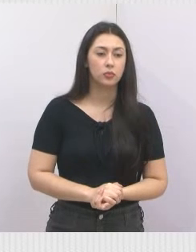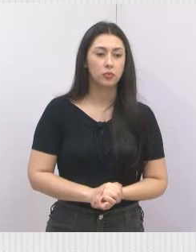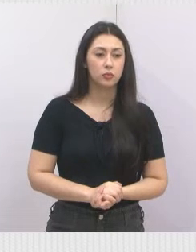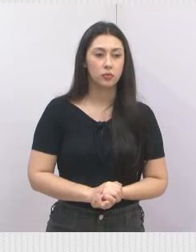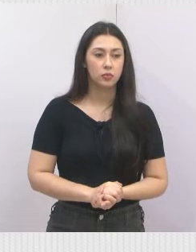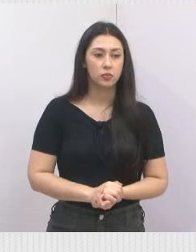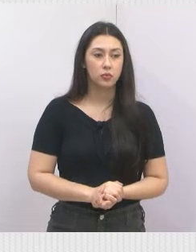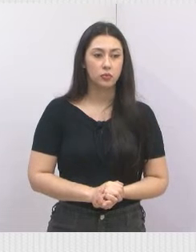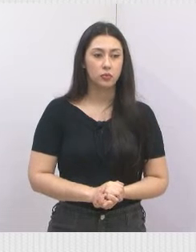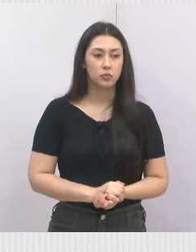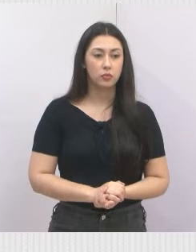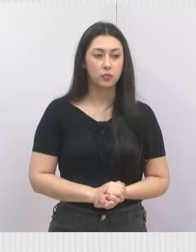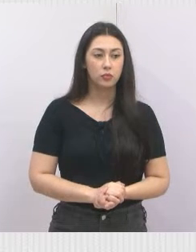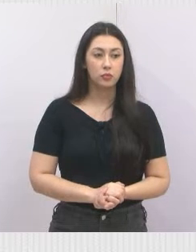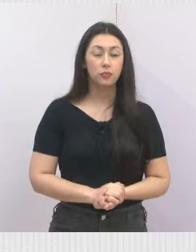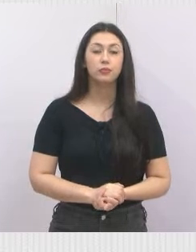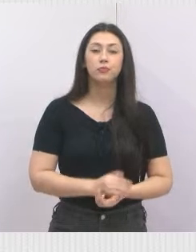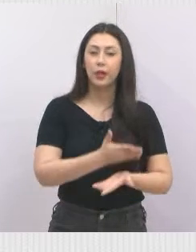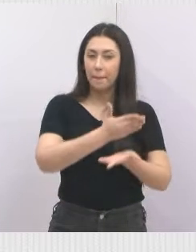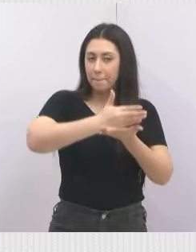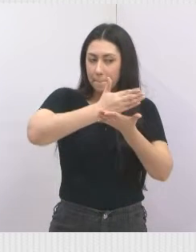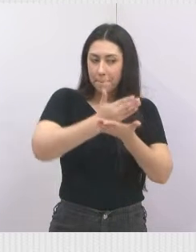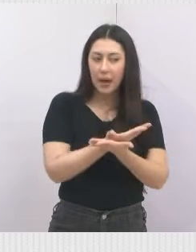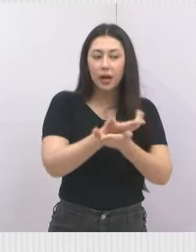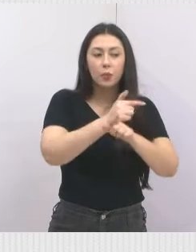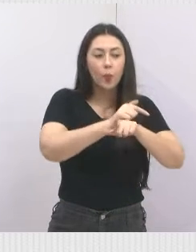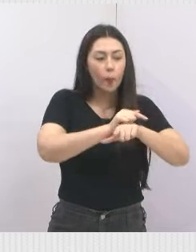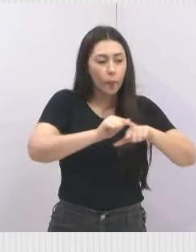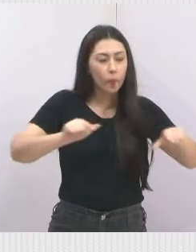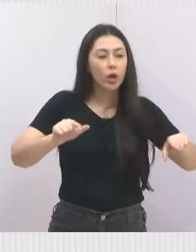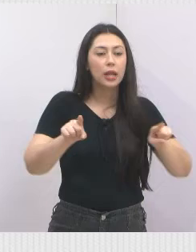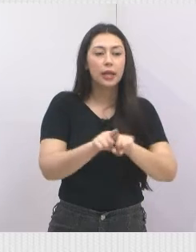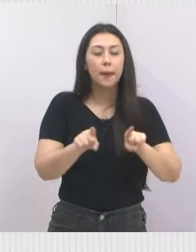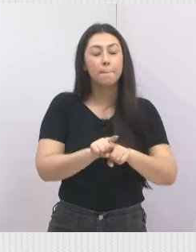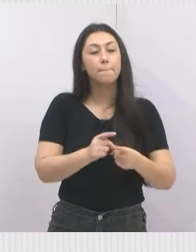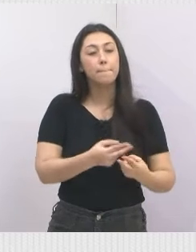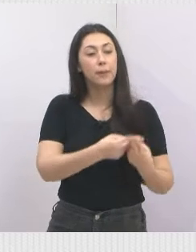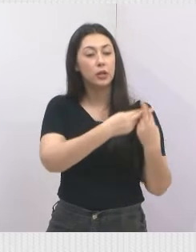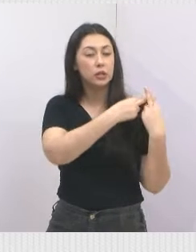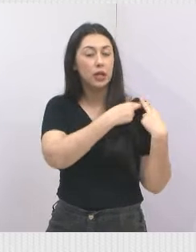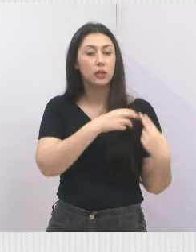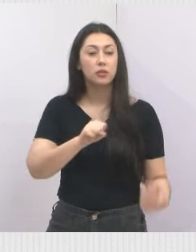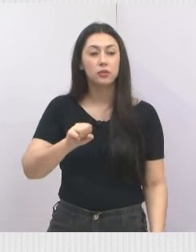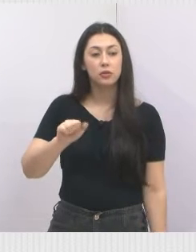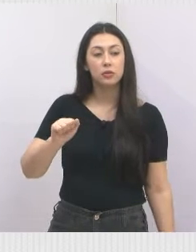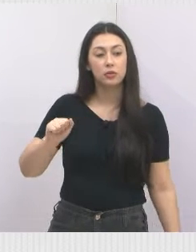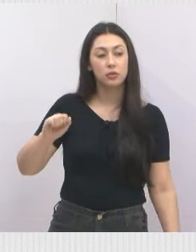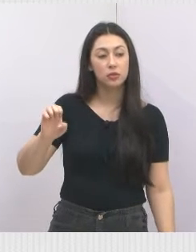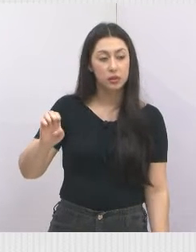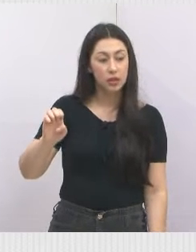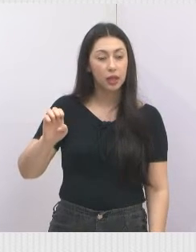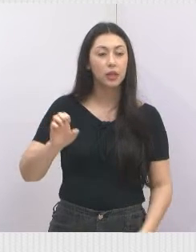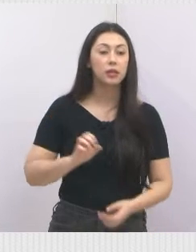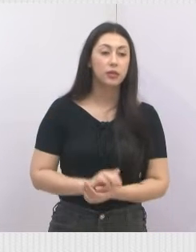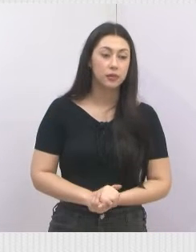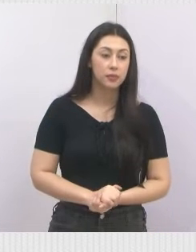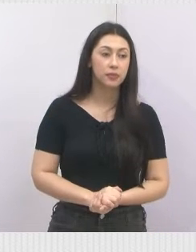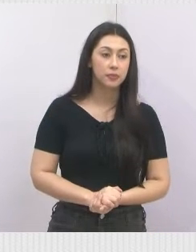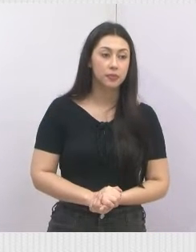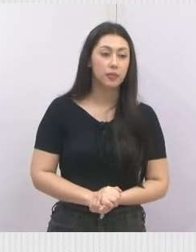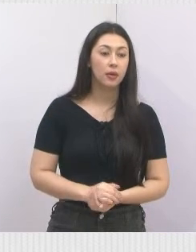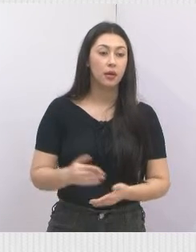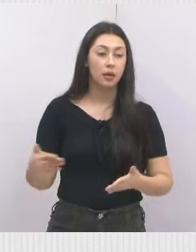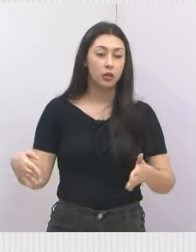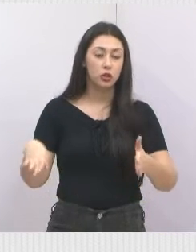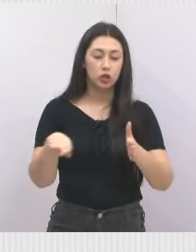Próximo. Tapa buraco. Isso aí é serviço do SAI, eles fazem dessa forma mesmo, eles